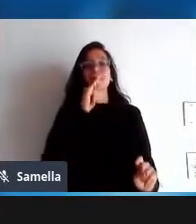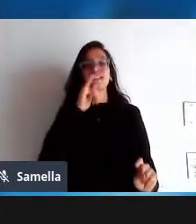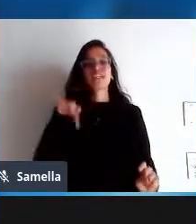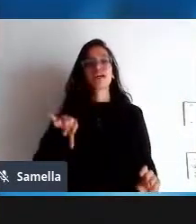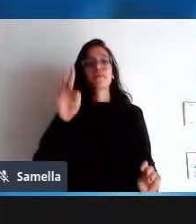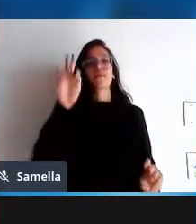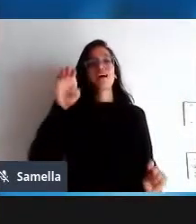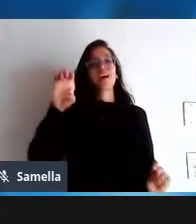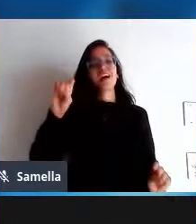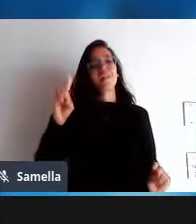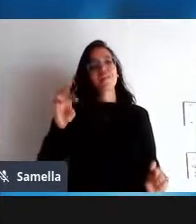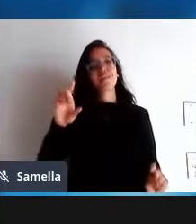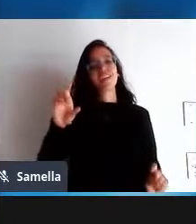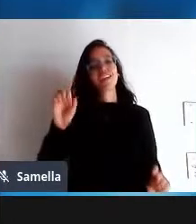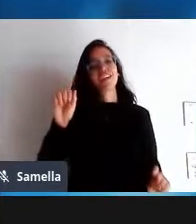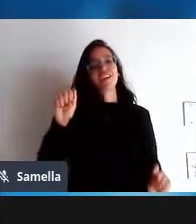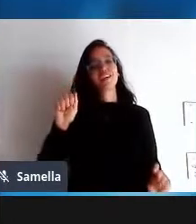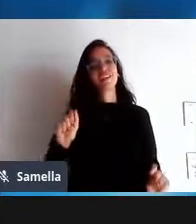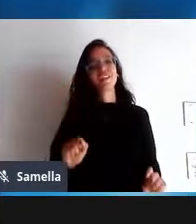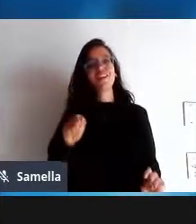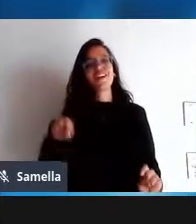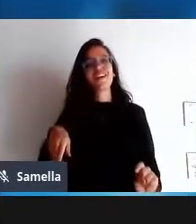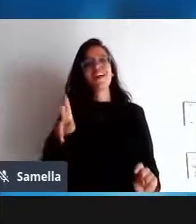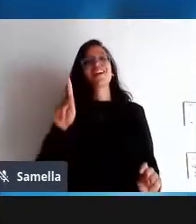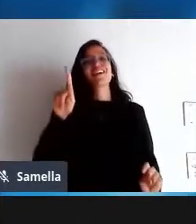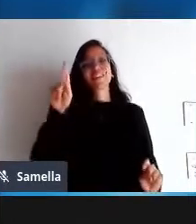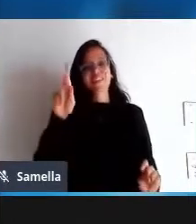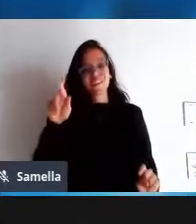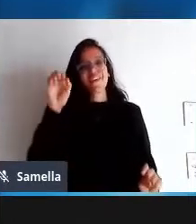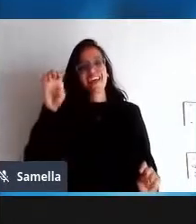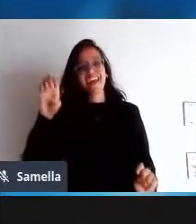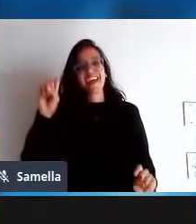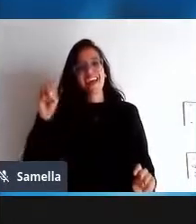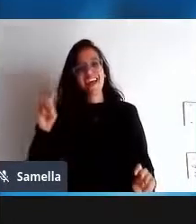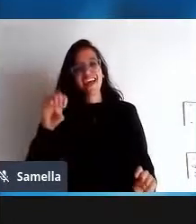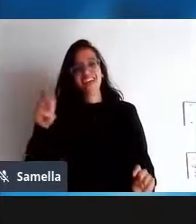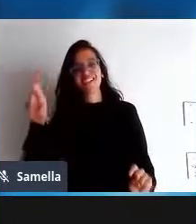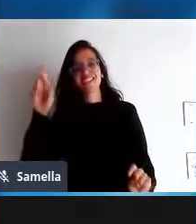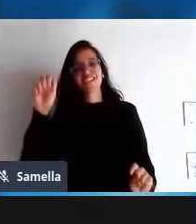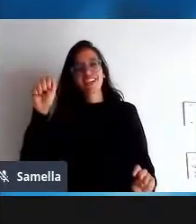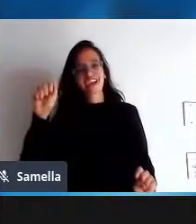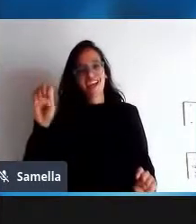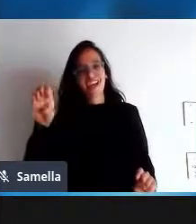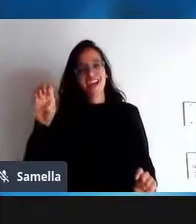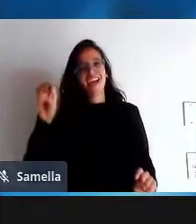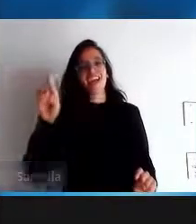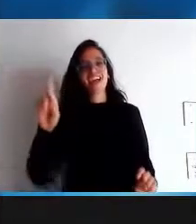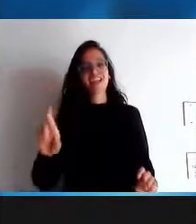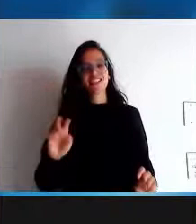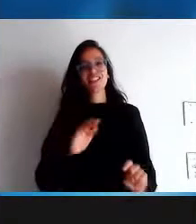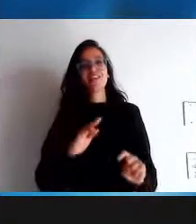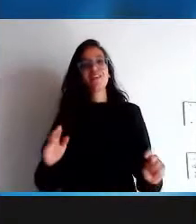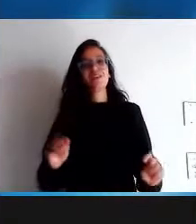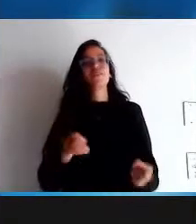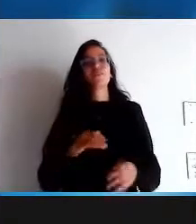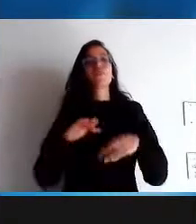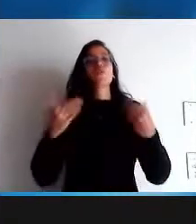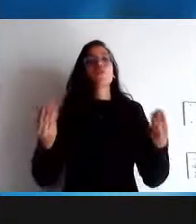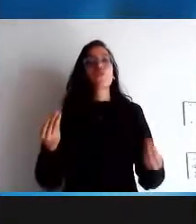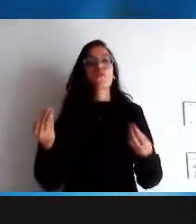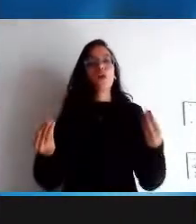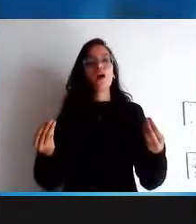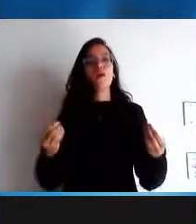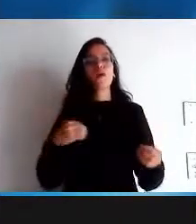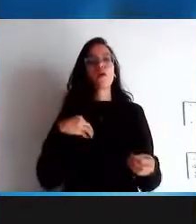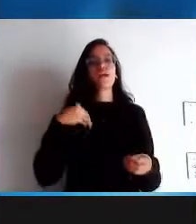um beta teste do Red Hat o CentoS é lá o que quer está legal qual é o retorno que ela está